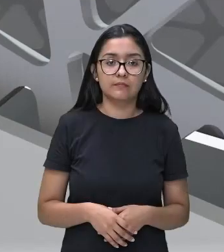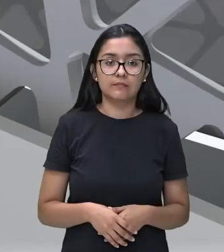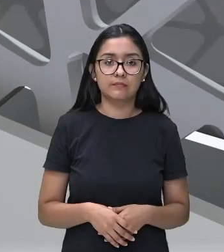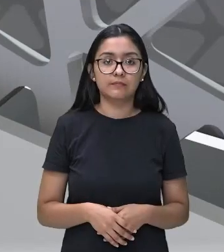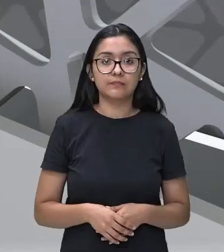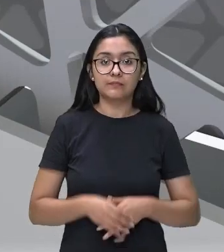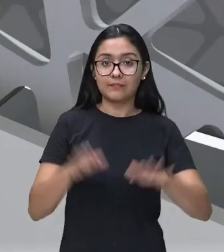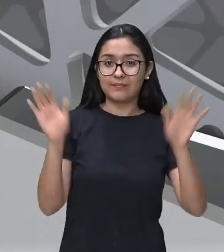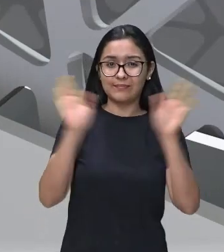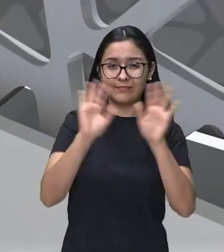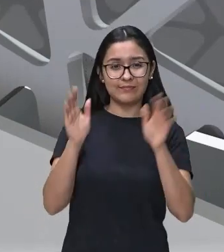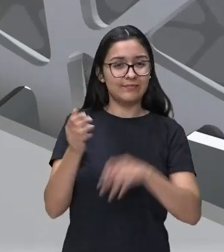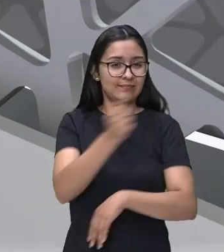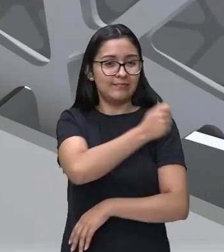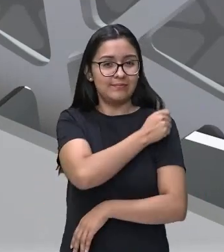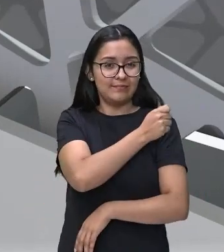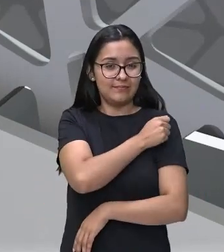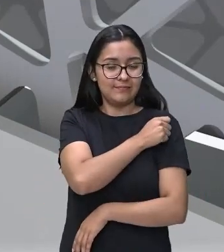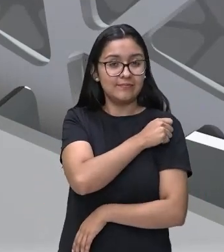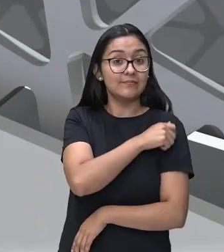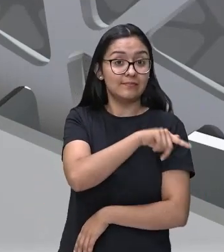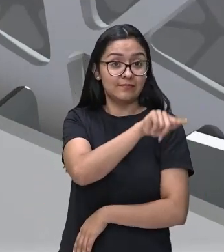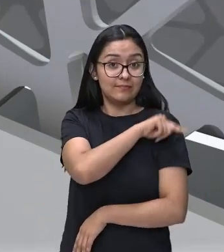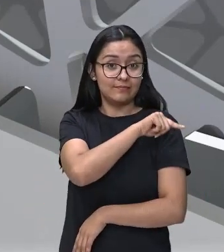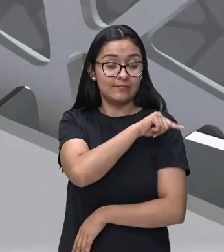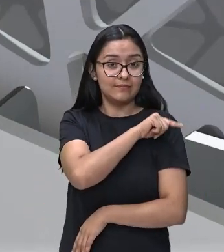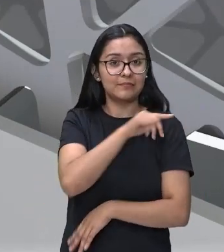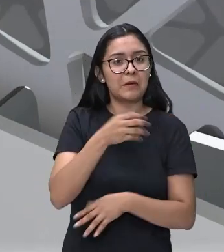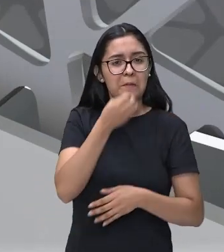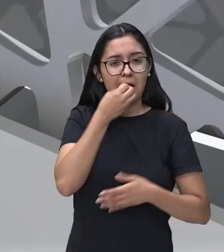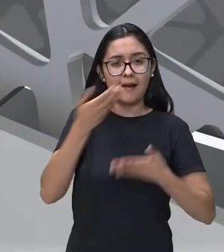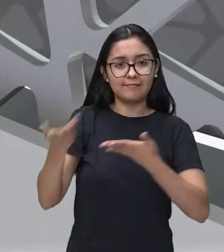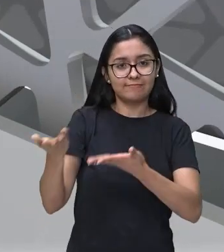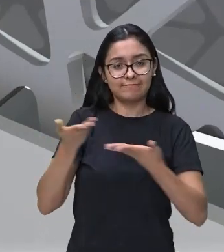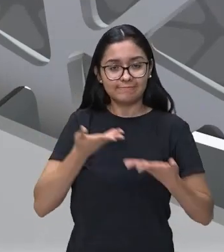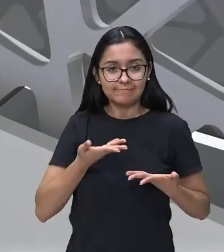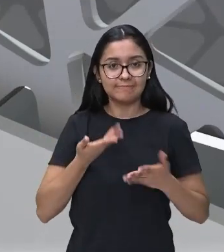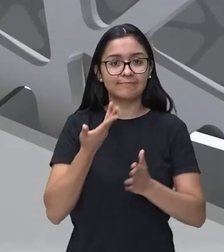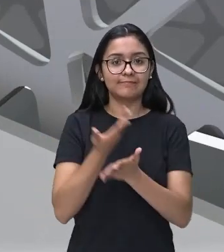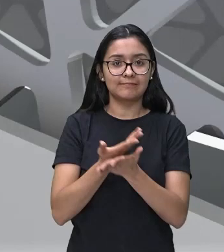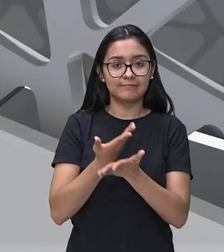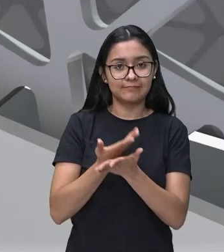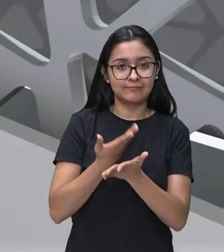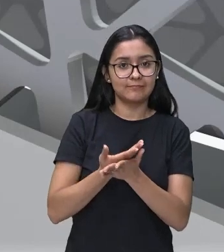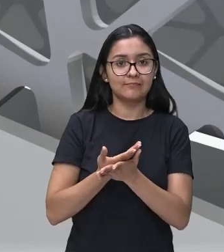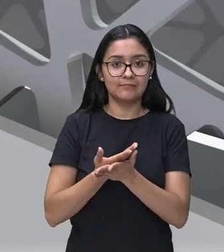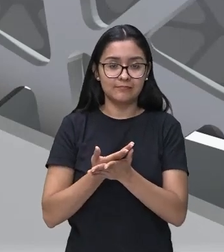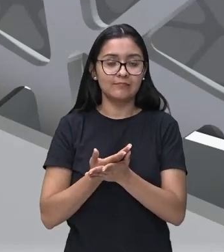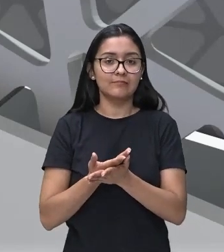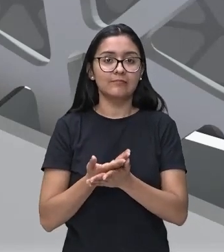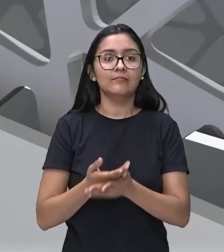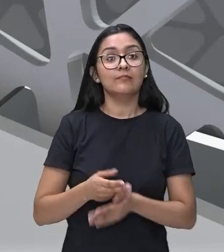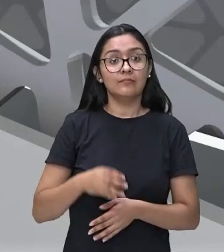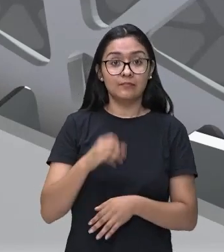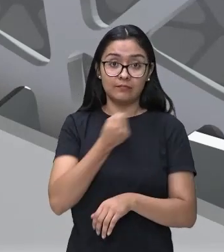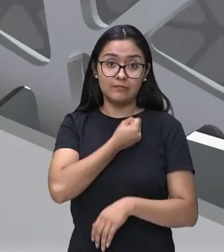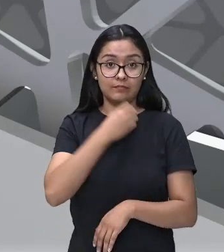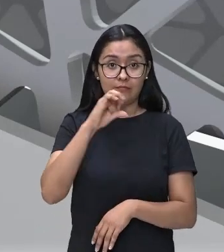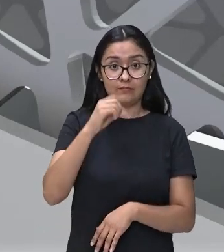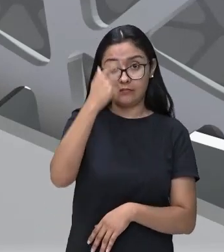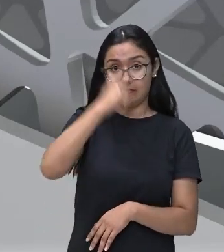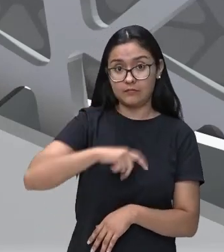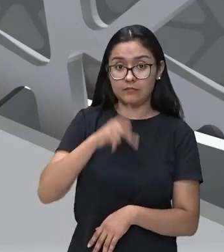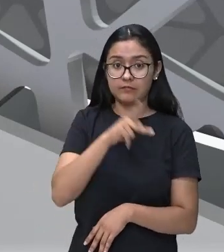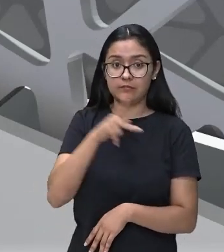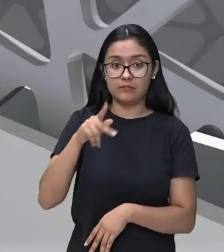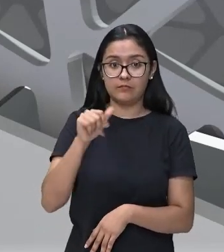Olá, alunos do sétimo ano! Então, sejam bem-vindos à nona aula de arte. Eu sou a professora Arlene